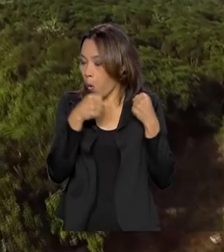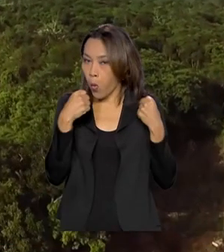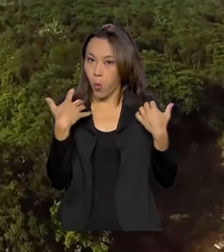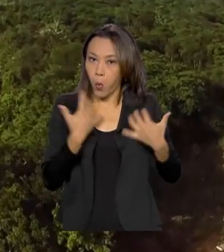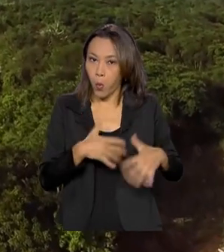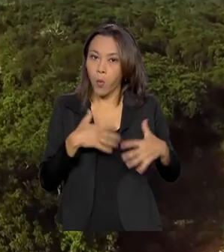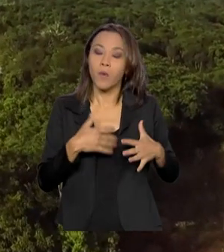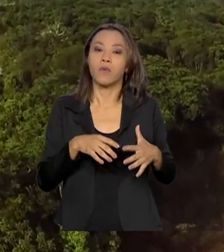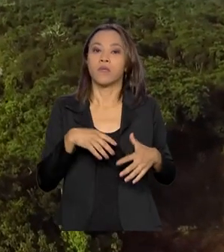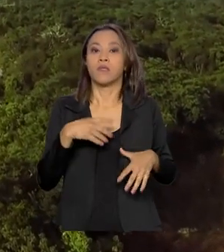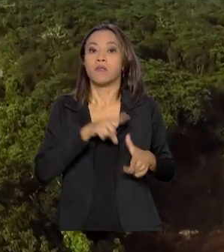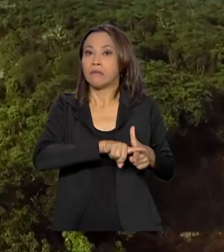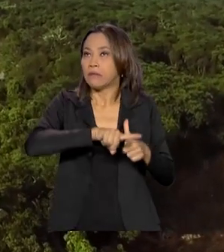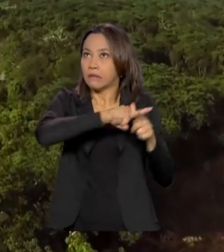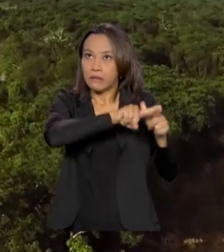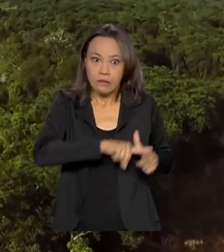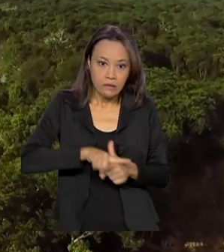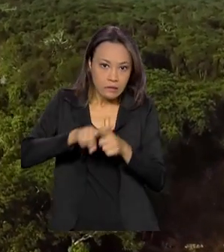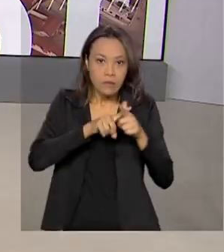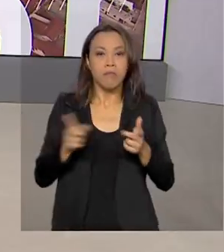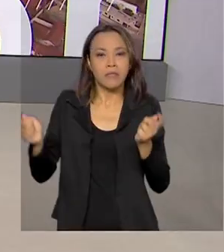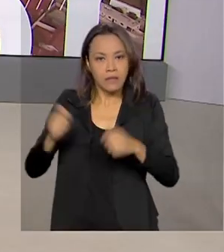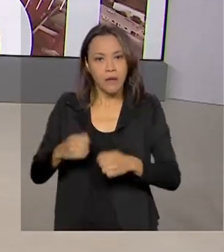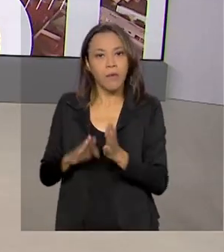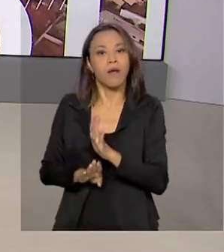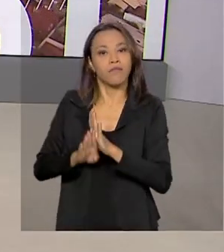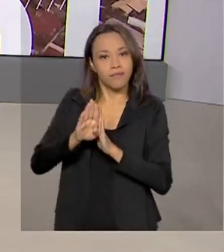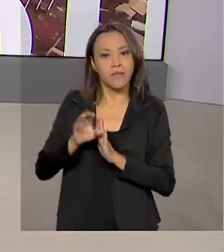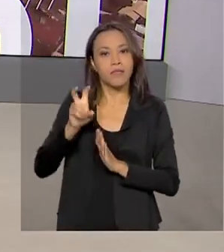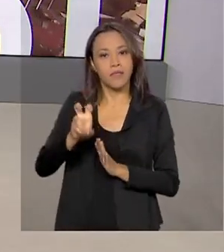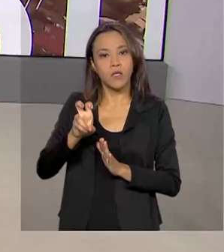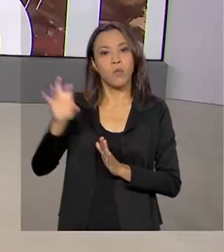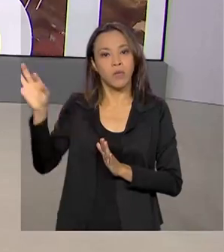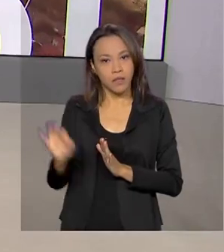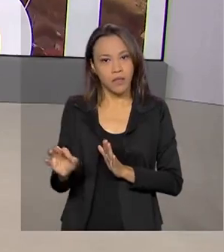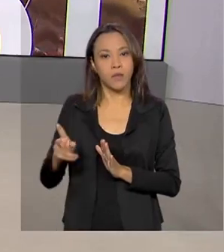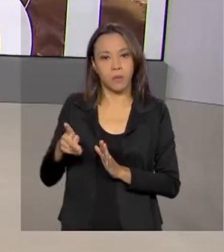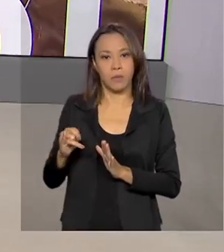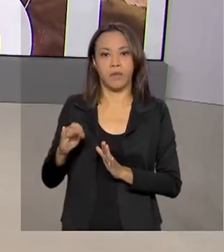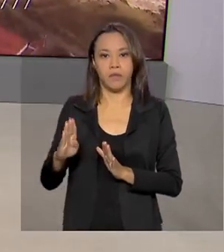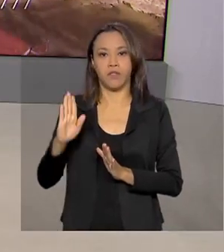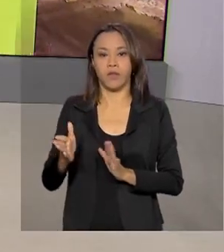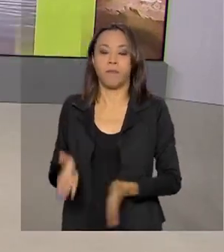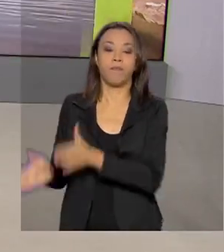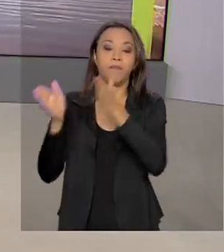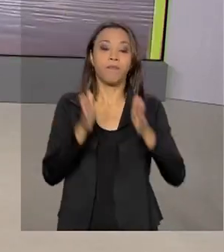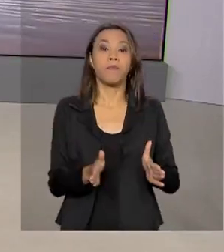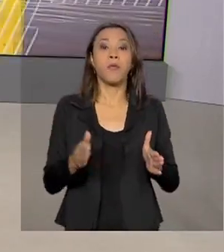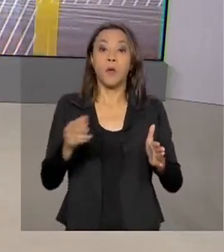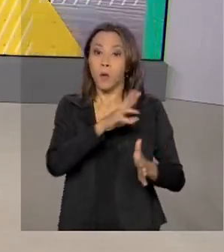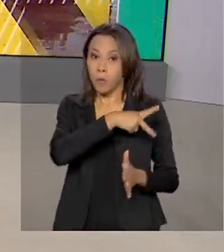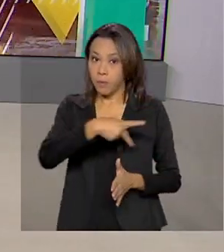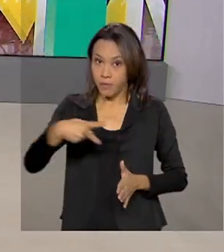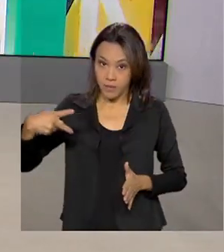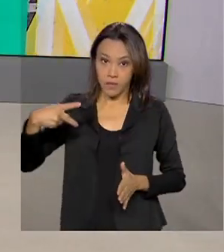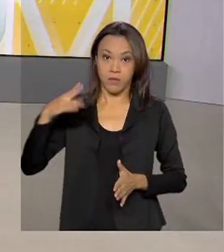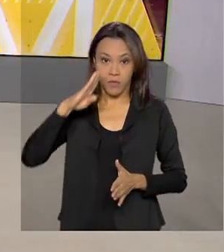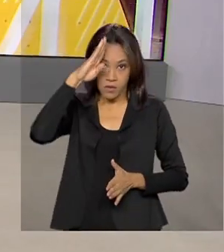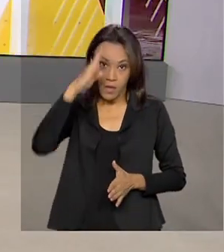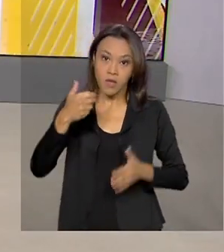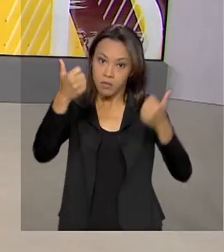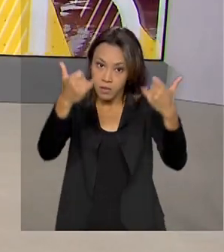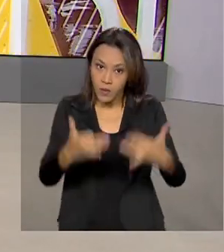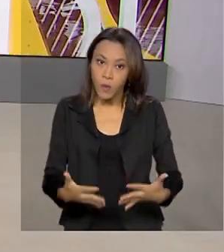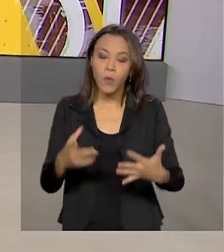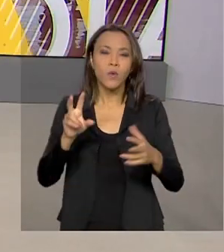crescer 5% de novo. Na conferência, o presidente Bolsonaro ainda reforçou o compromisso com a vacina